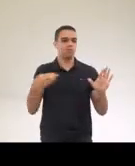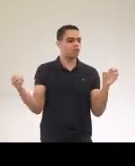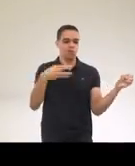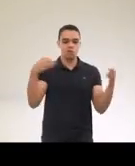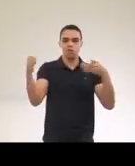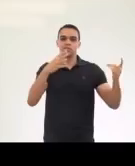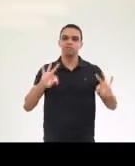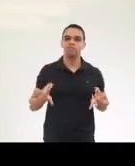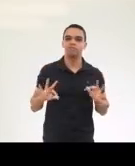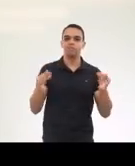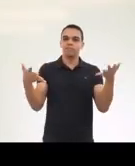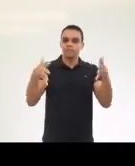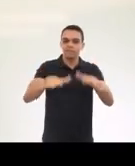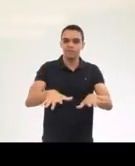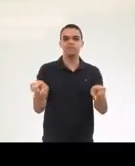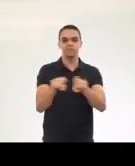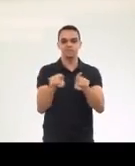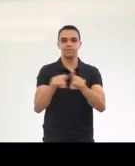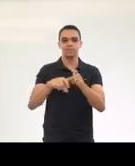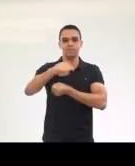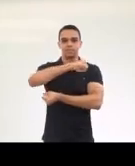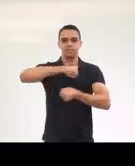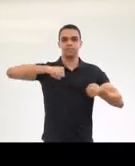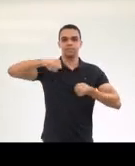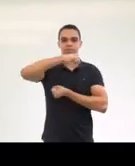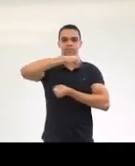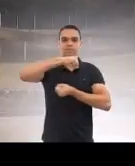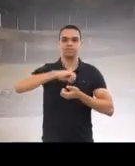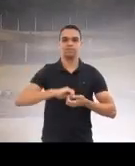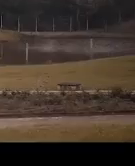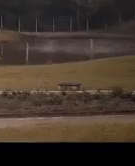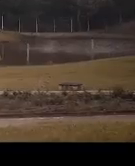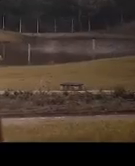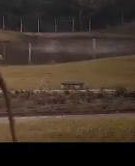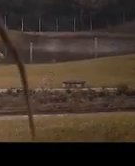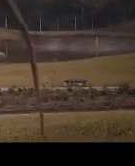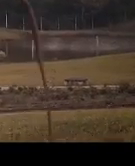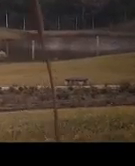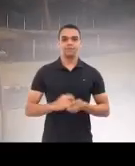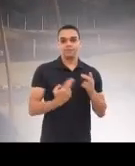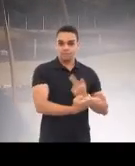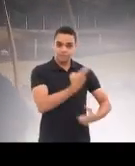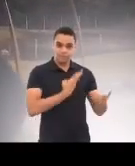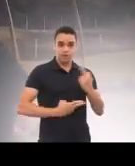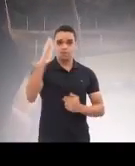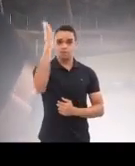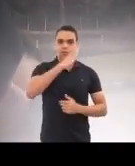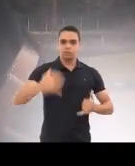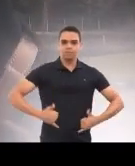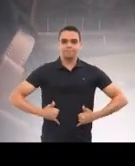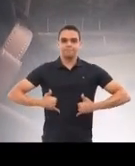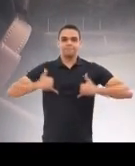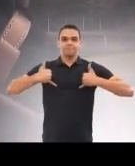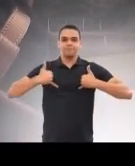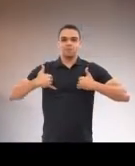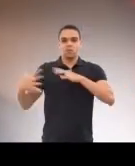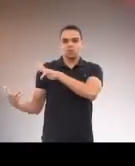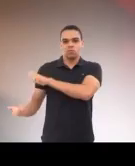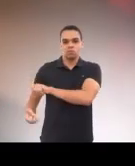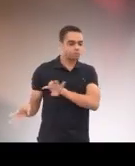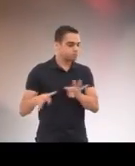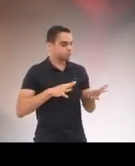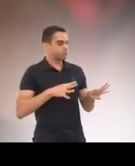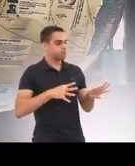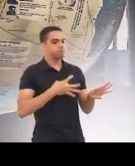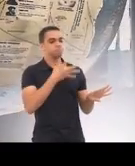inovadoras, tecnológicas, inclusivas, sustentáveis. Soluções que orgulham o Brasil